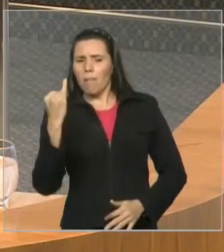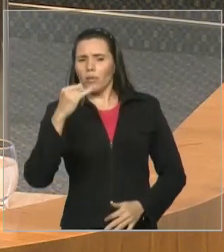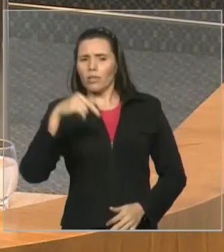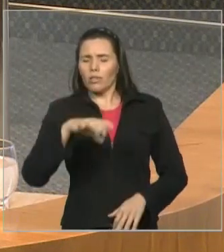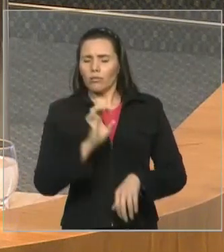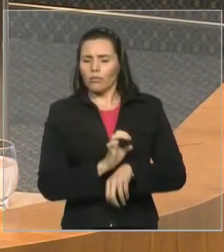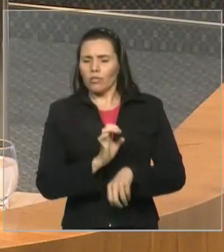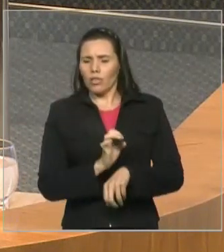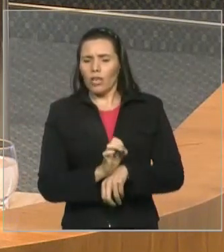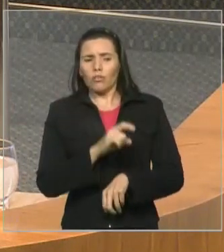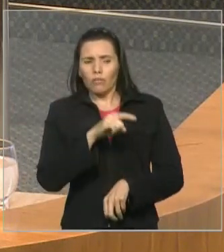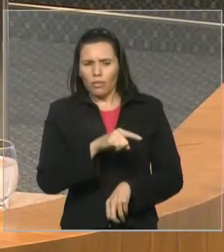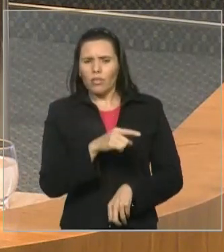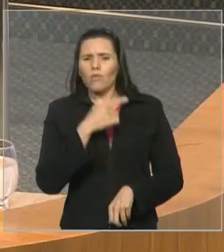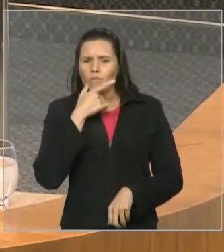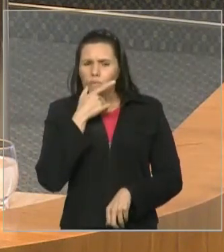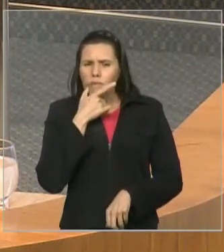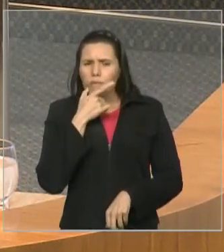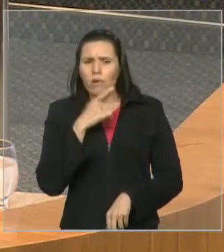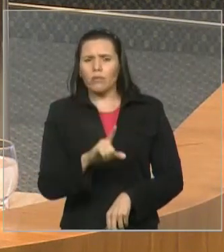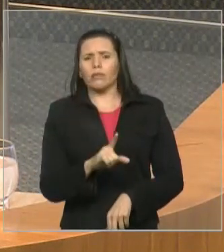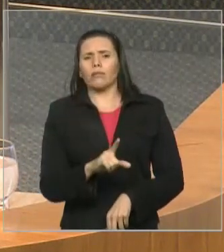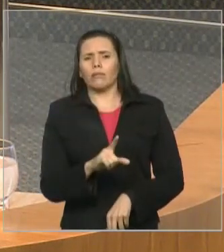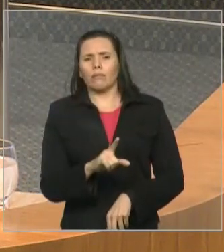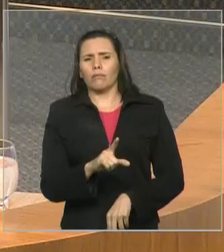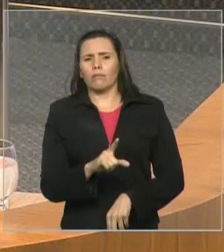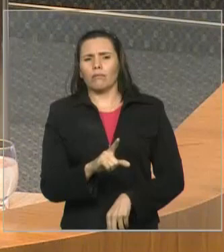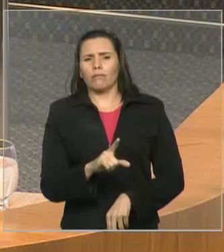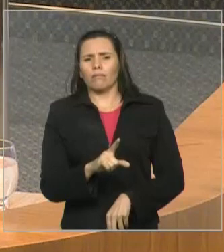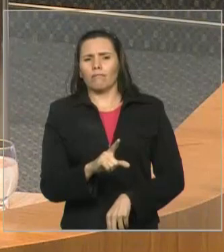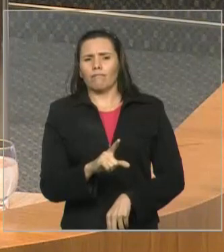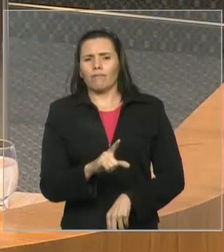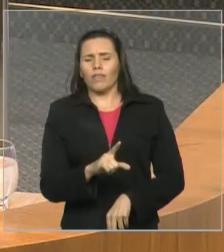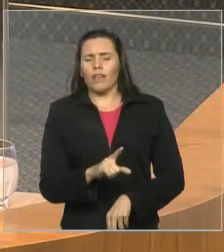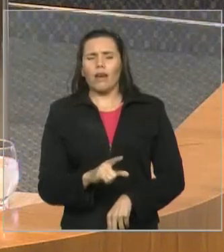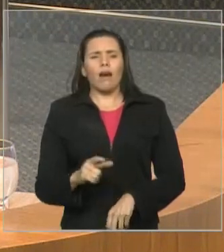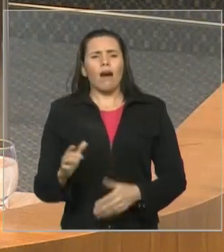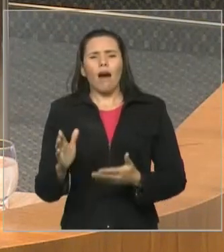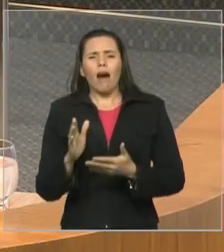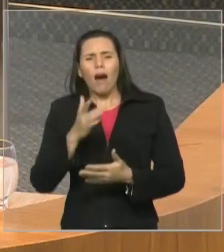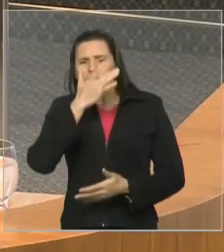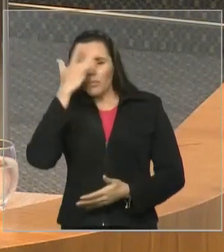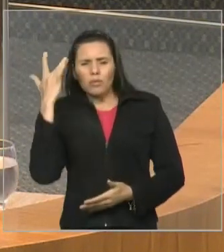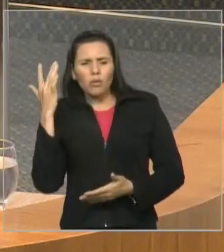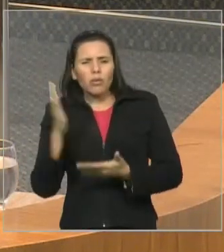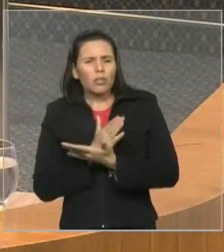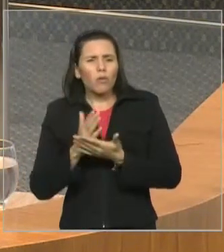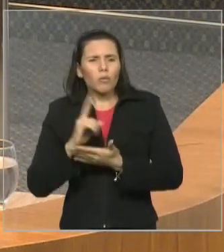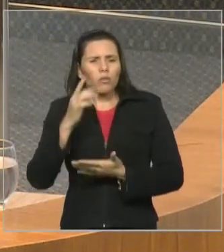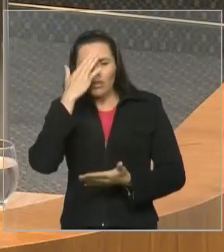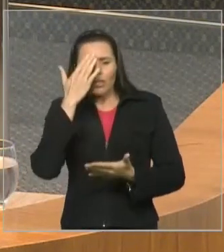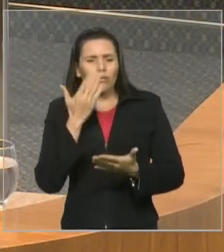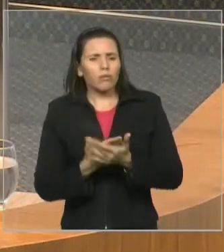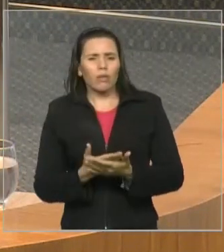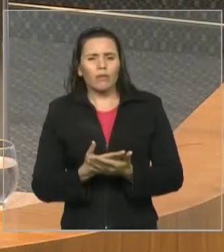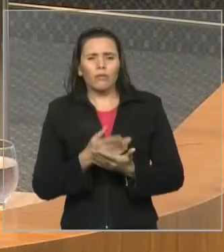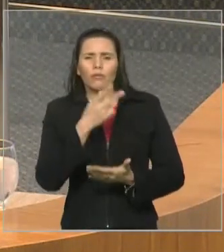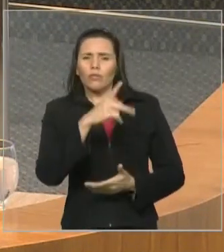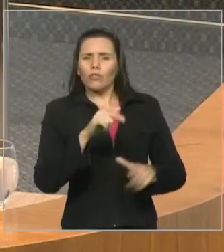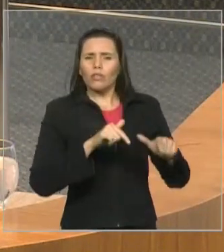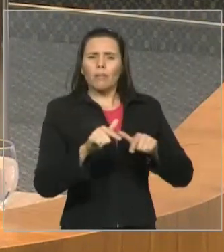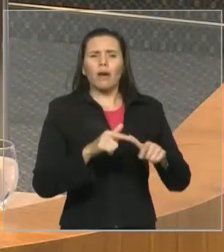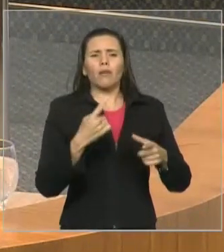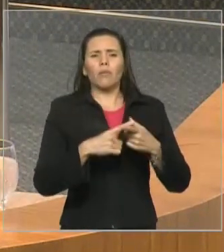Então, deputado Adelmo, Vossa Excelência conseguiu superar toda aquela desconfiança inicial, não de competência, mas de distância da